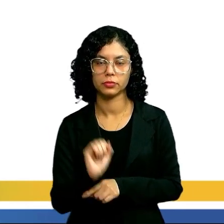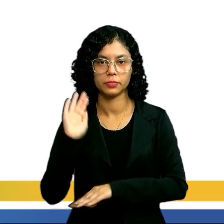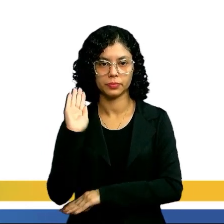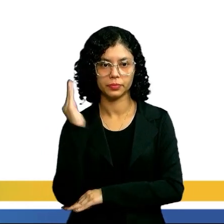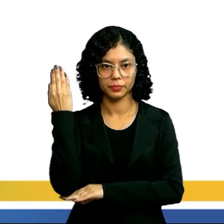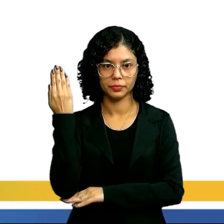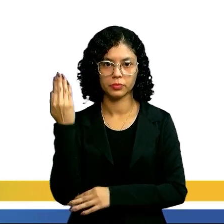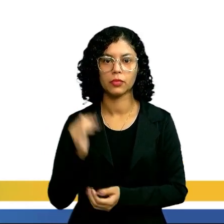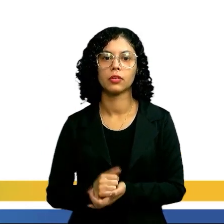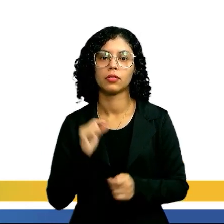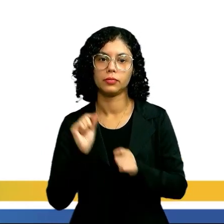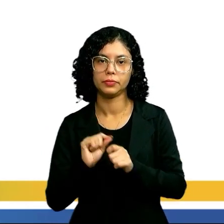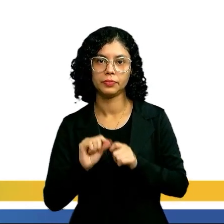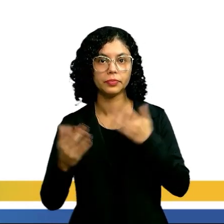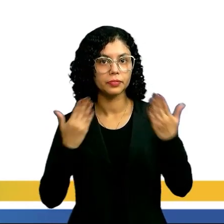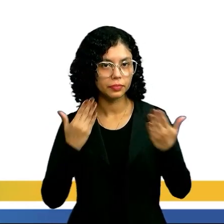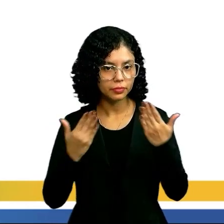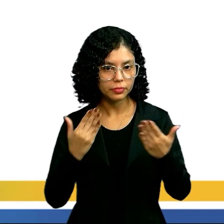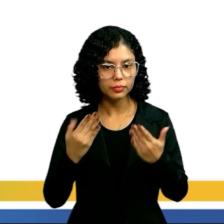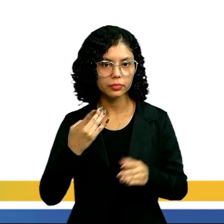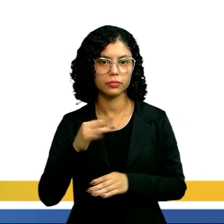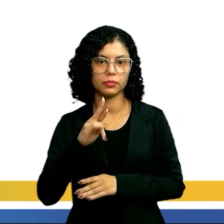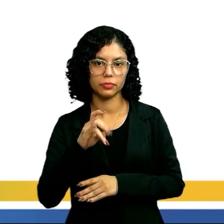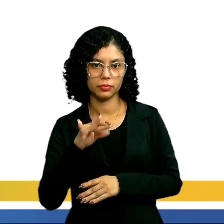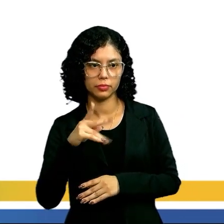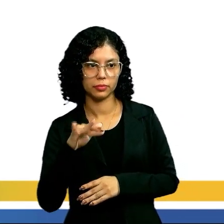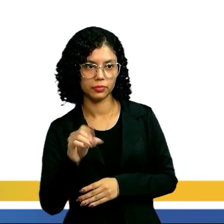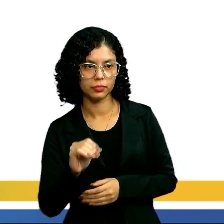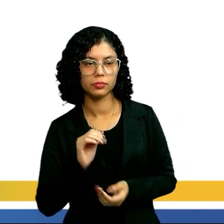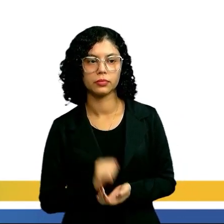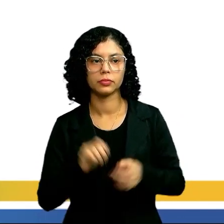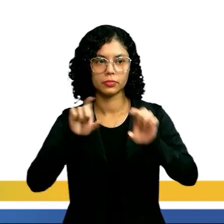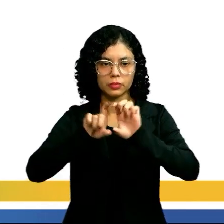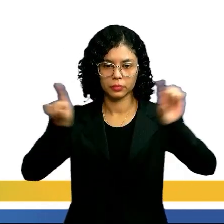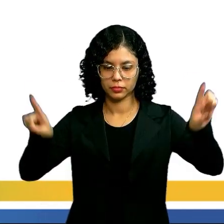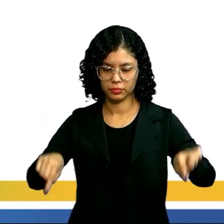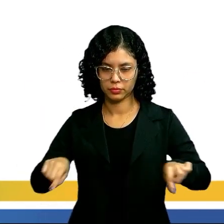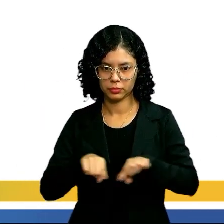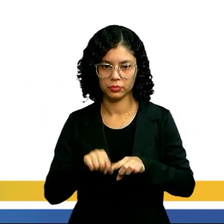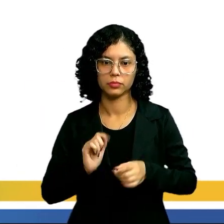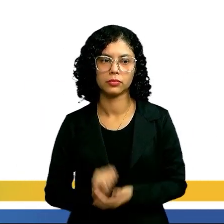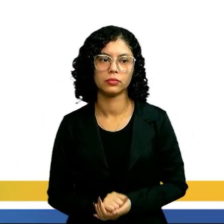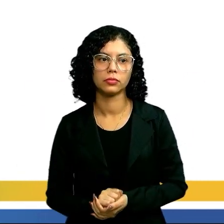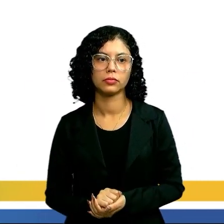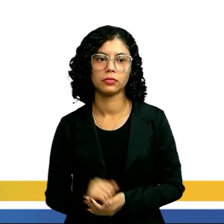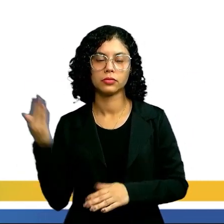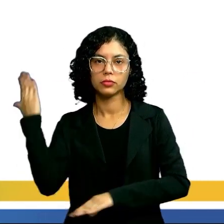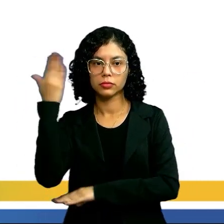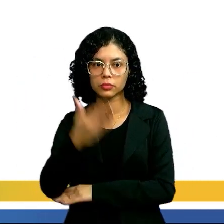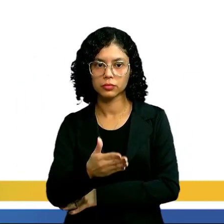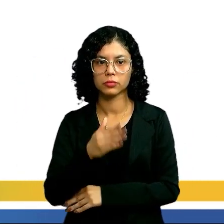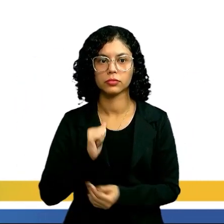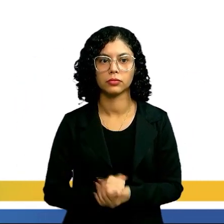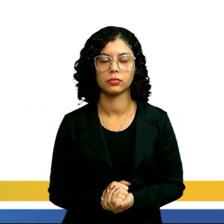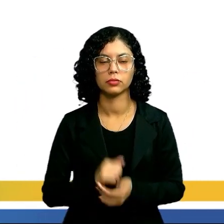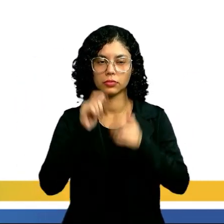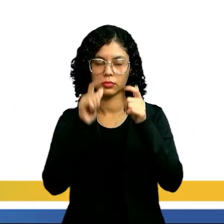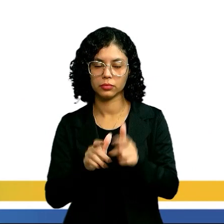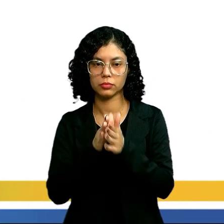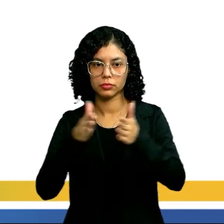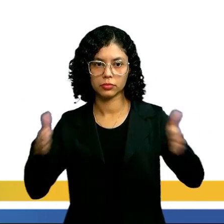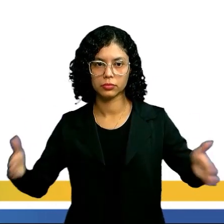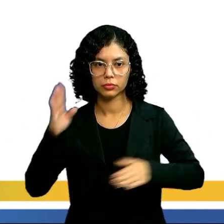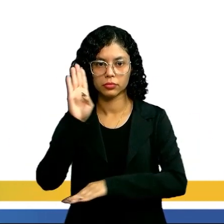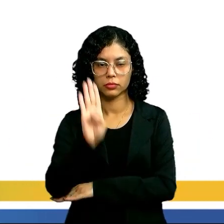de madeira em forma de um paralelepípedo retângulo é diretamente proporcional